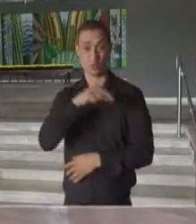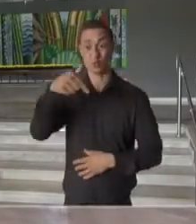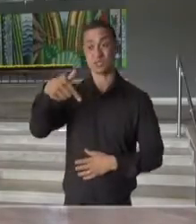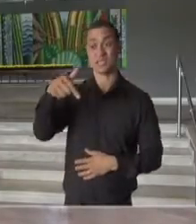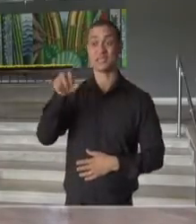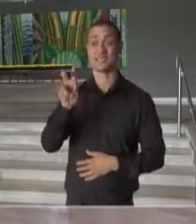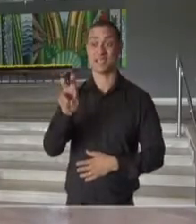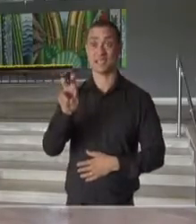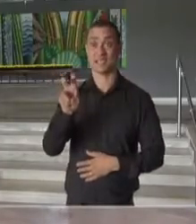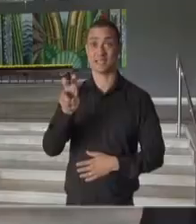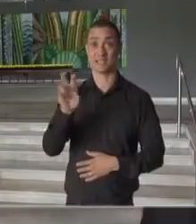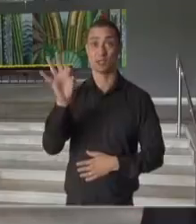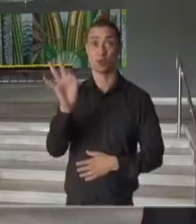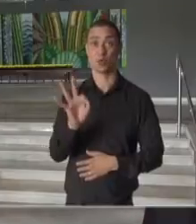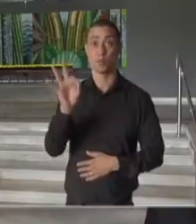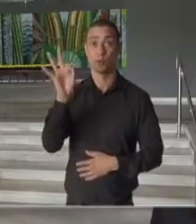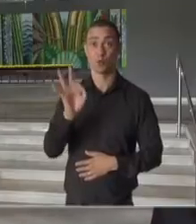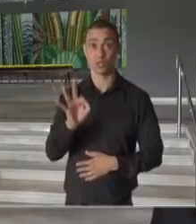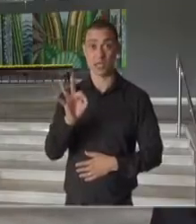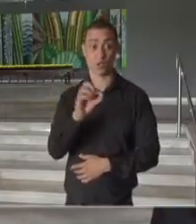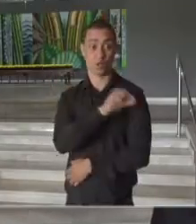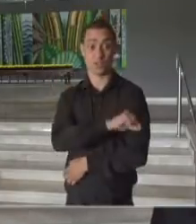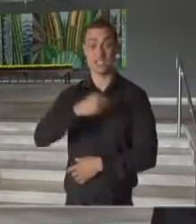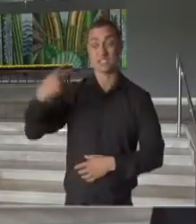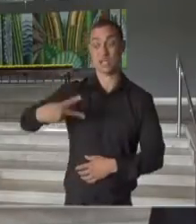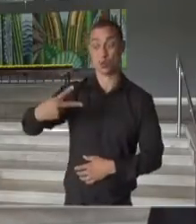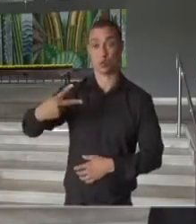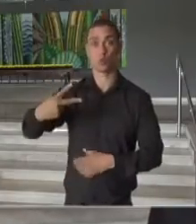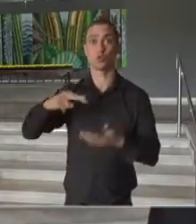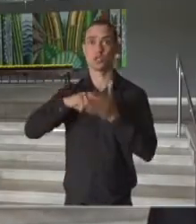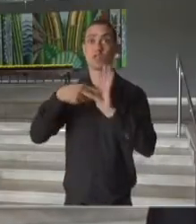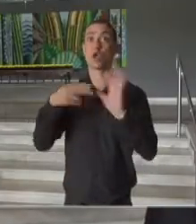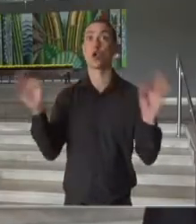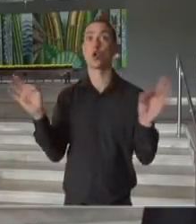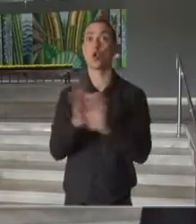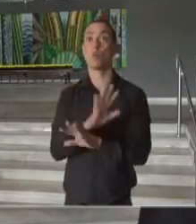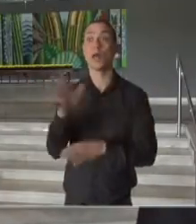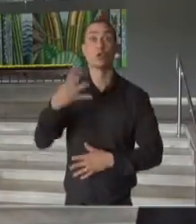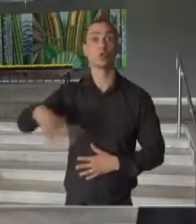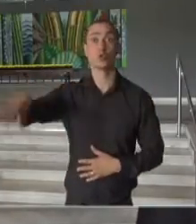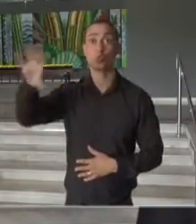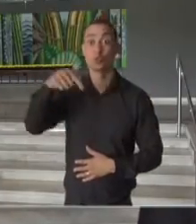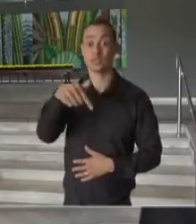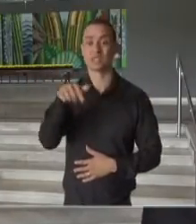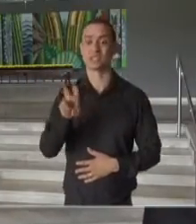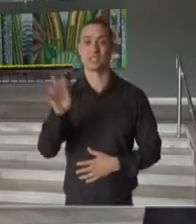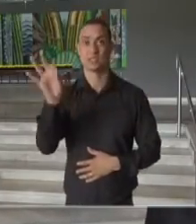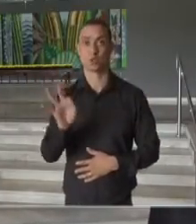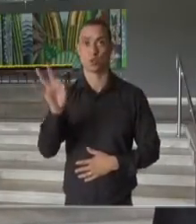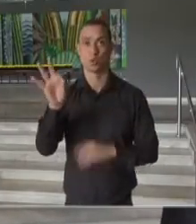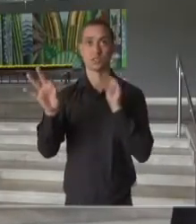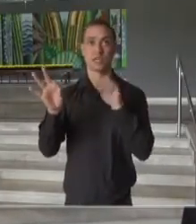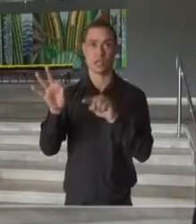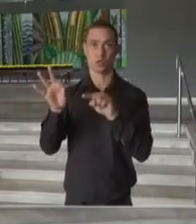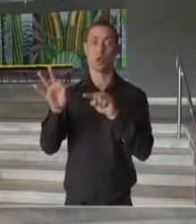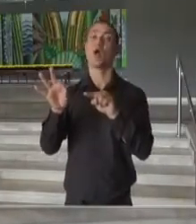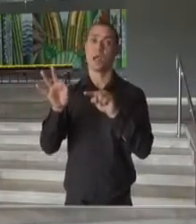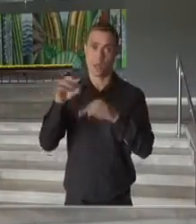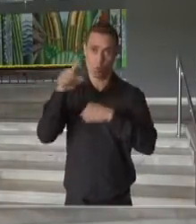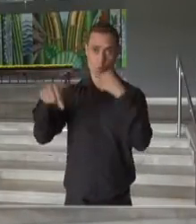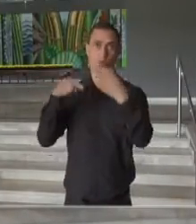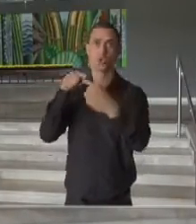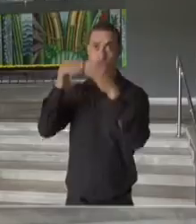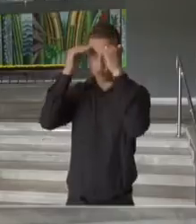% de segunda dose esquema vacinal completo de toda a população. Então, esse é o patamar que nós